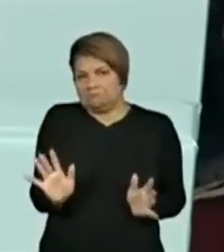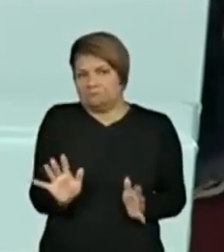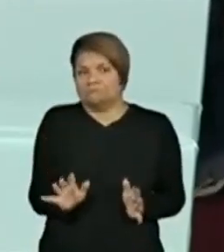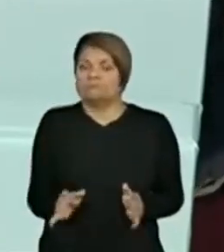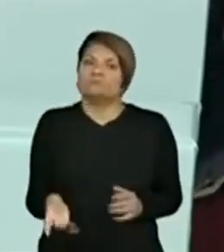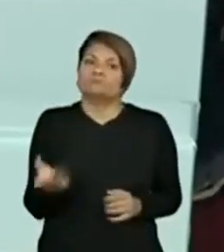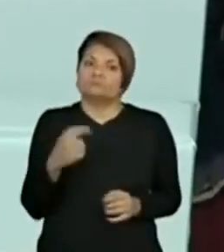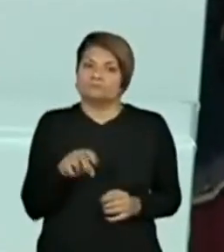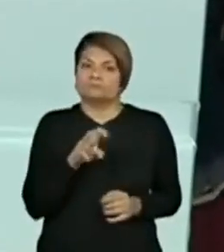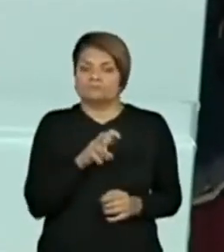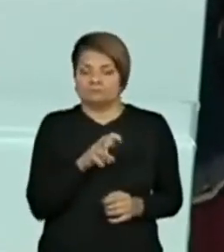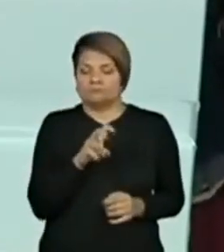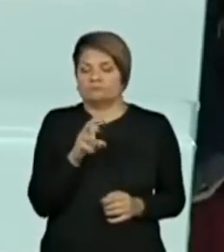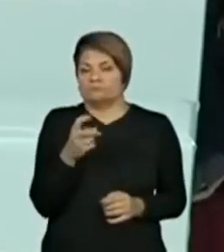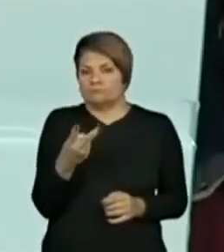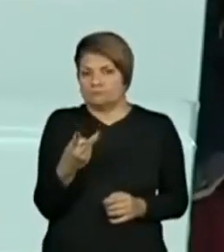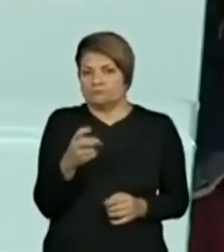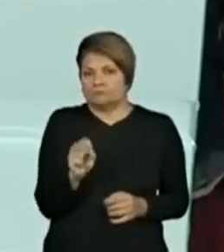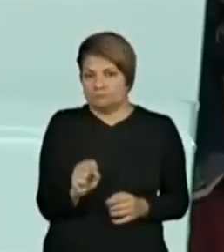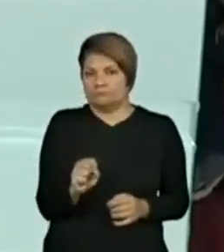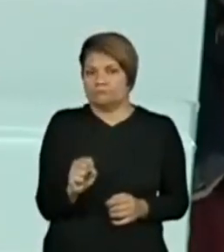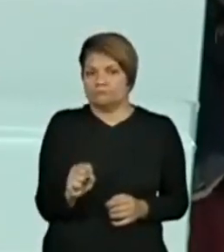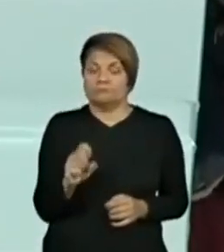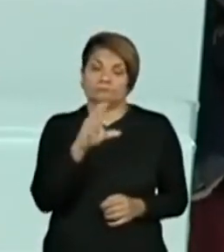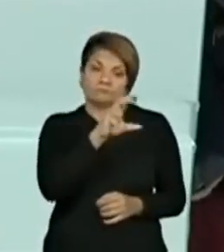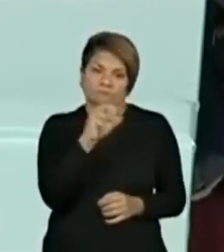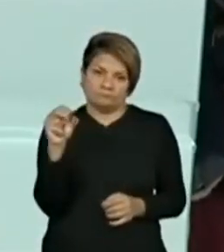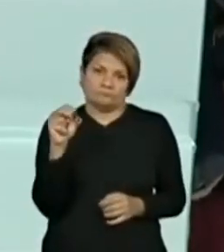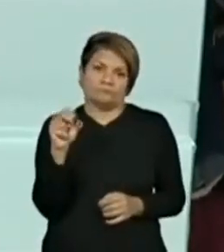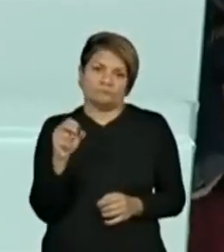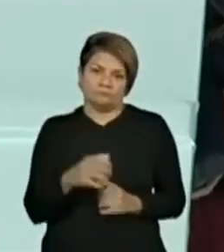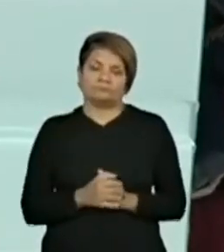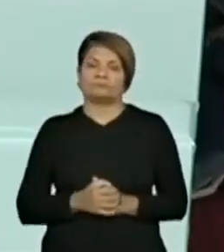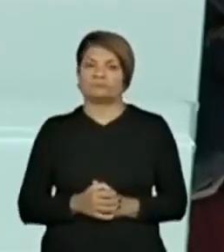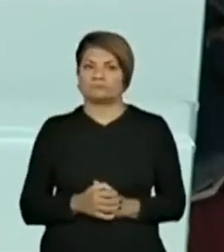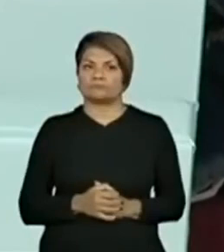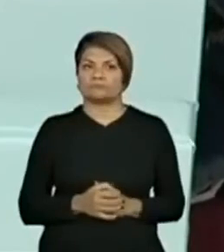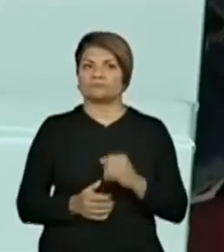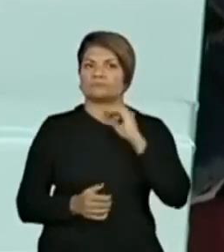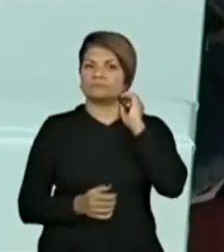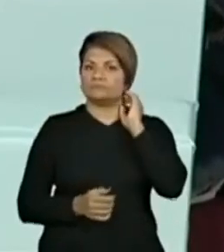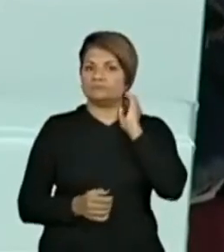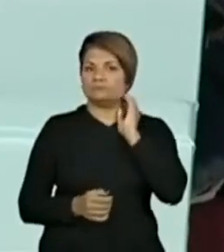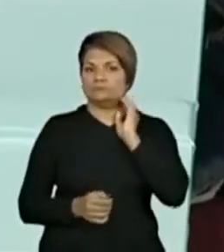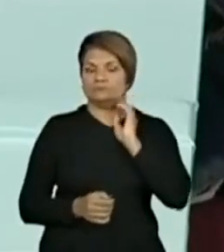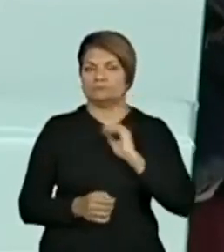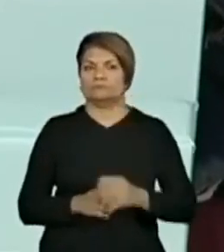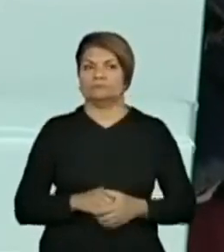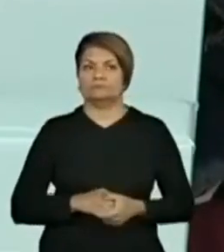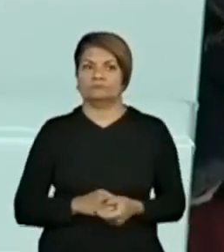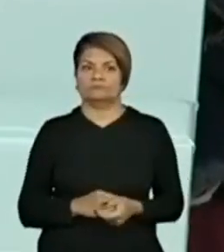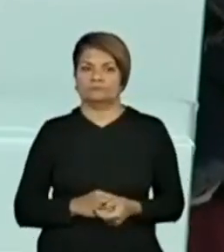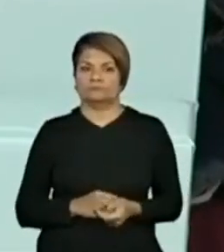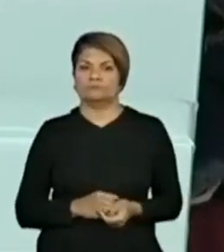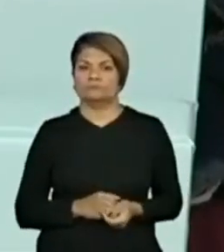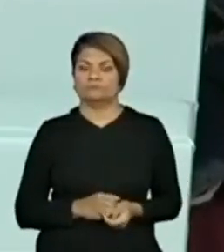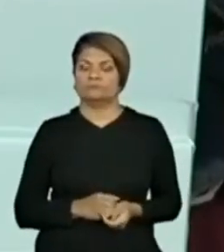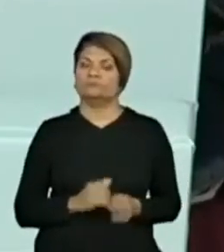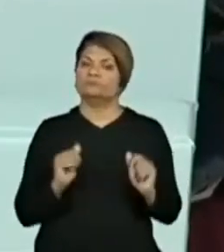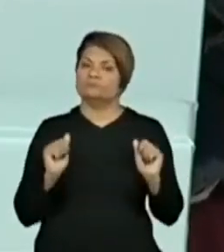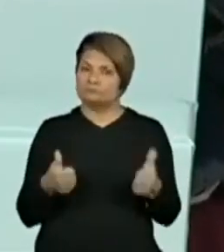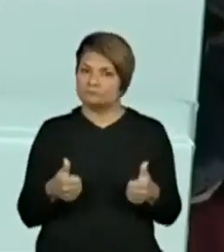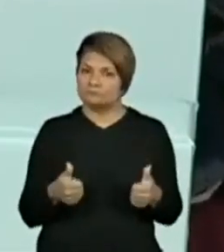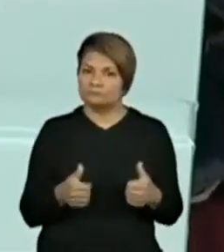E no 528, o 5 vale 500. Muito bem.